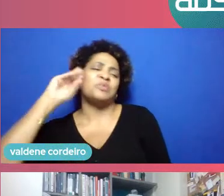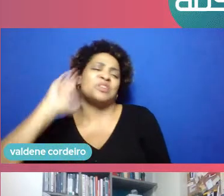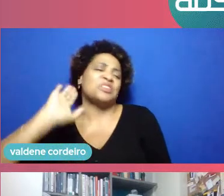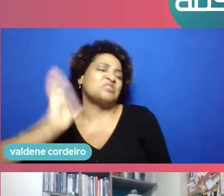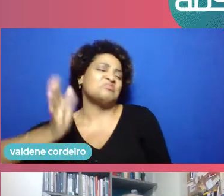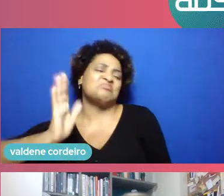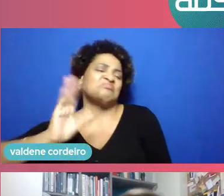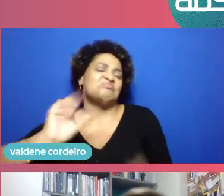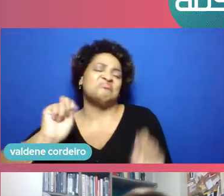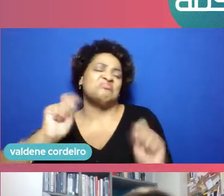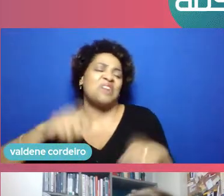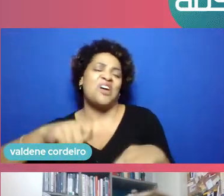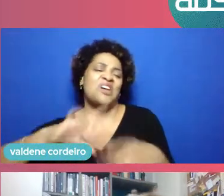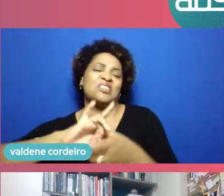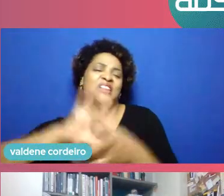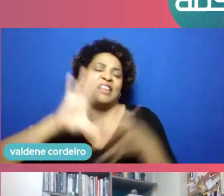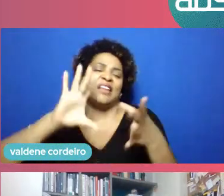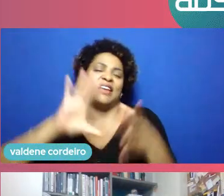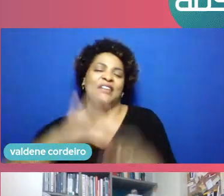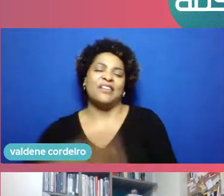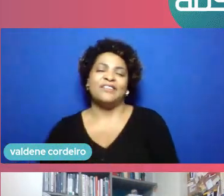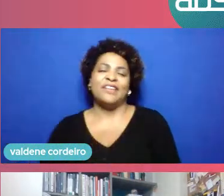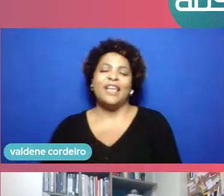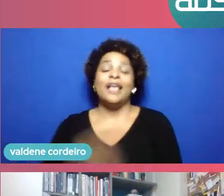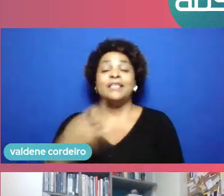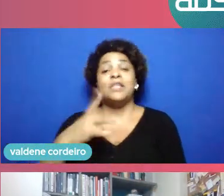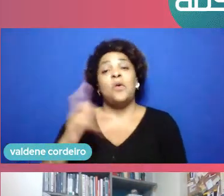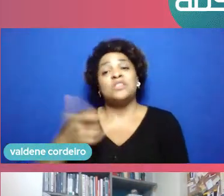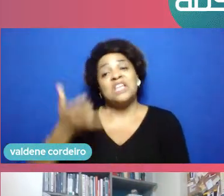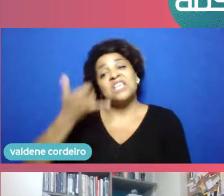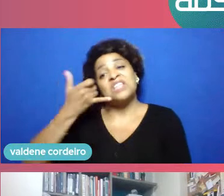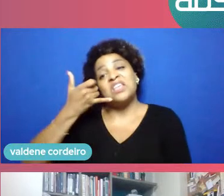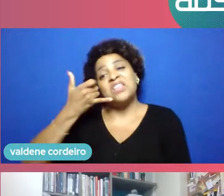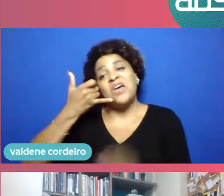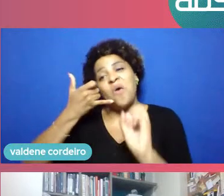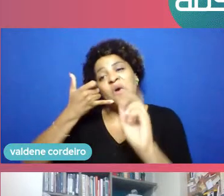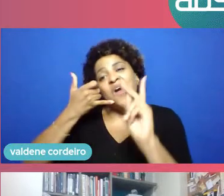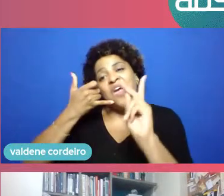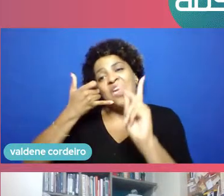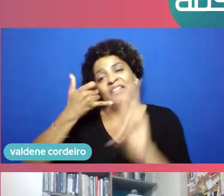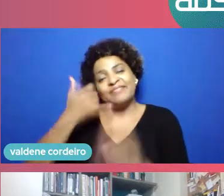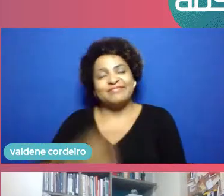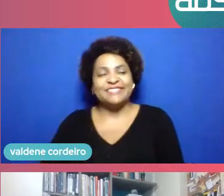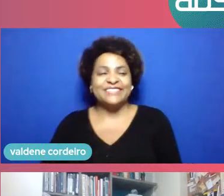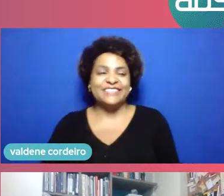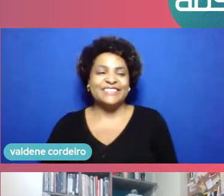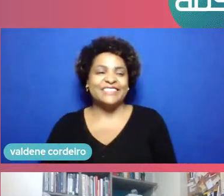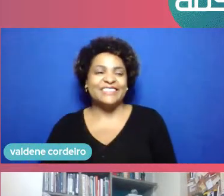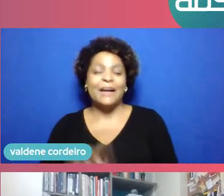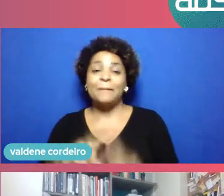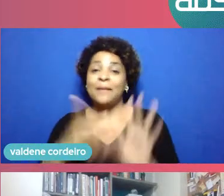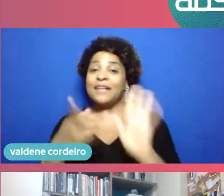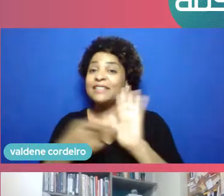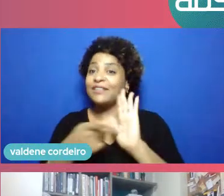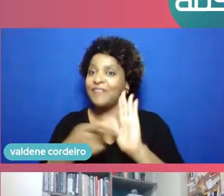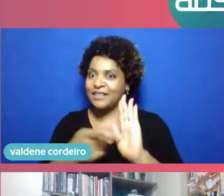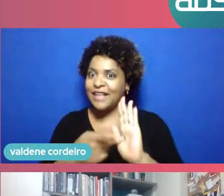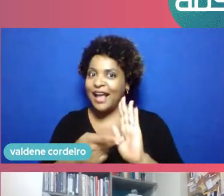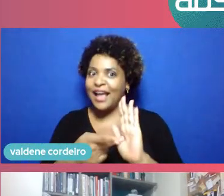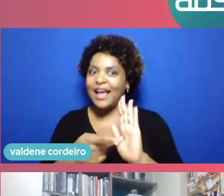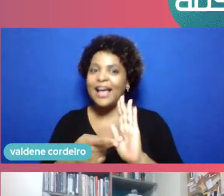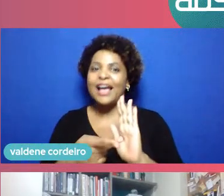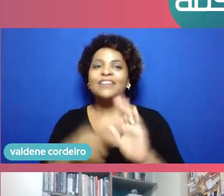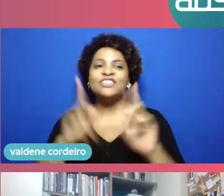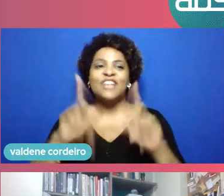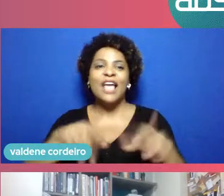consegui no momento eu atender atendo fica aí na verdade eu passo essa bucha na verdade para a Manu que é a líder de